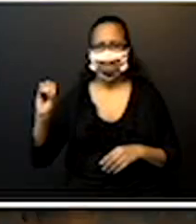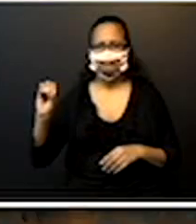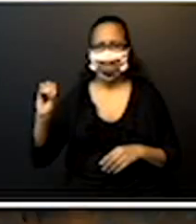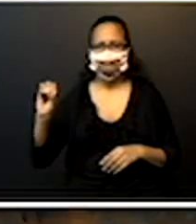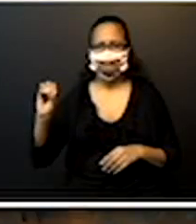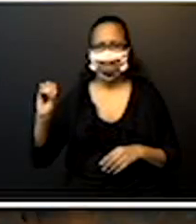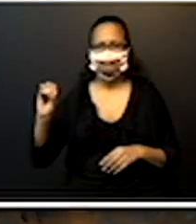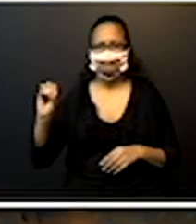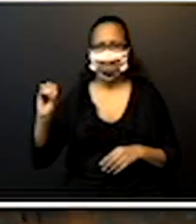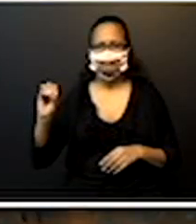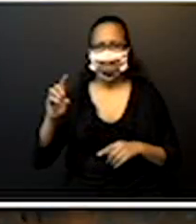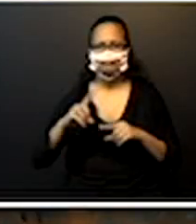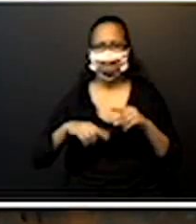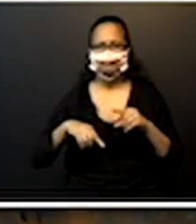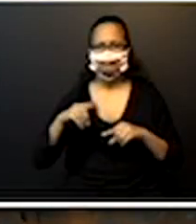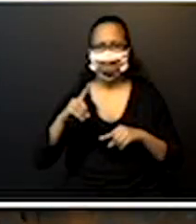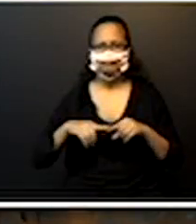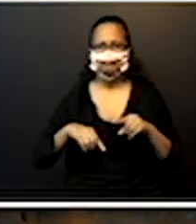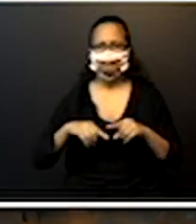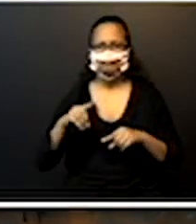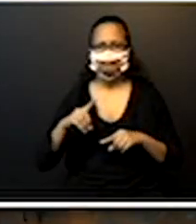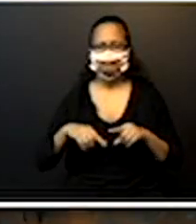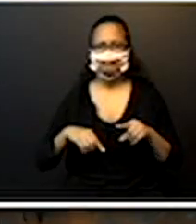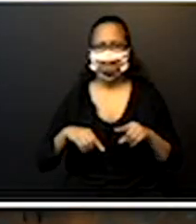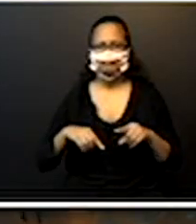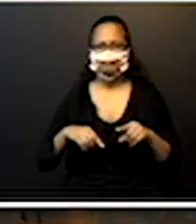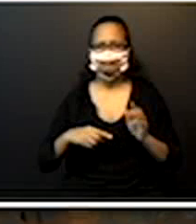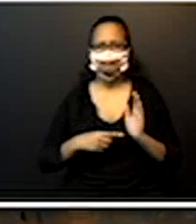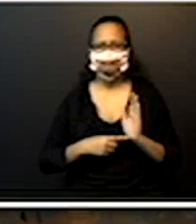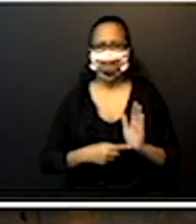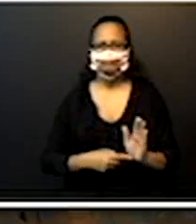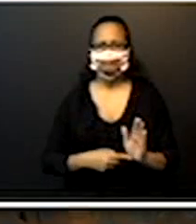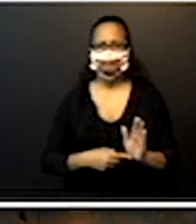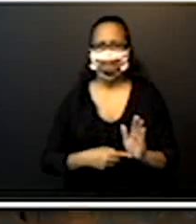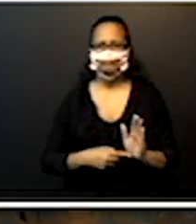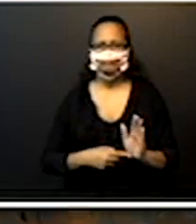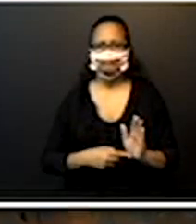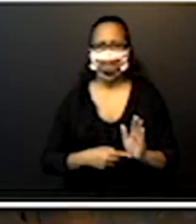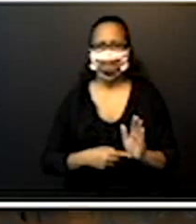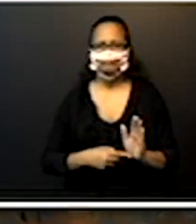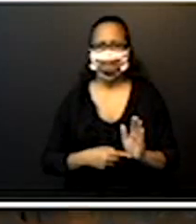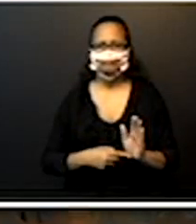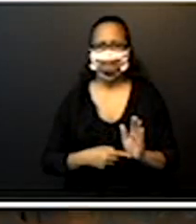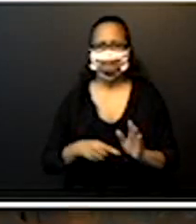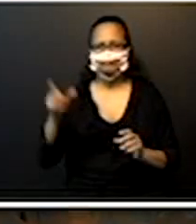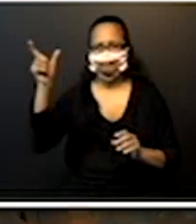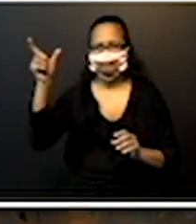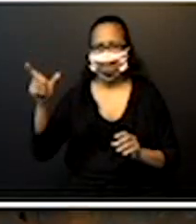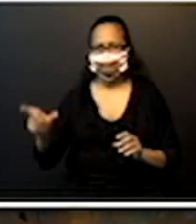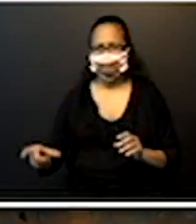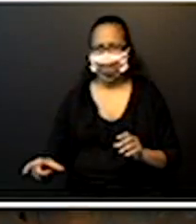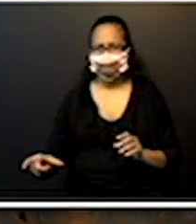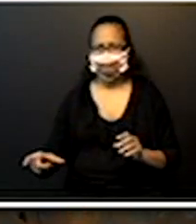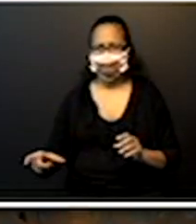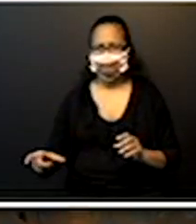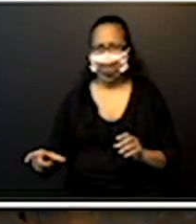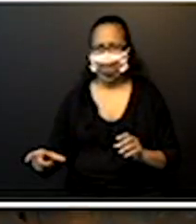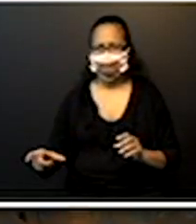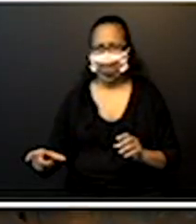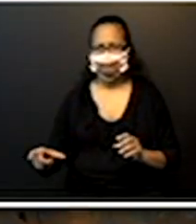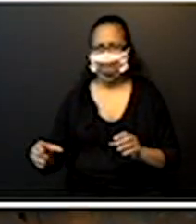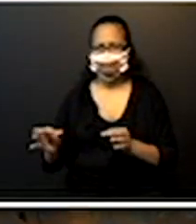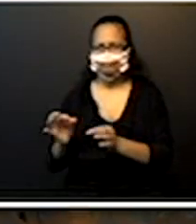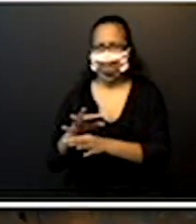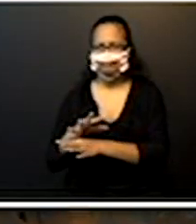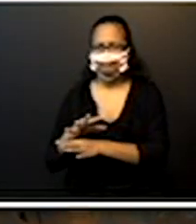O material já facilitou a nossa vida ali, ó, preenchendo a primeira coluna. Ele já nos falou que